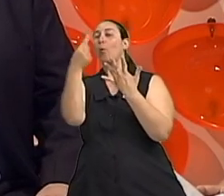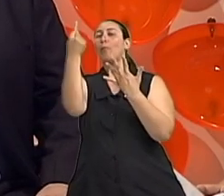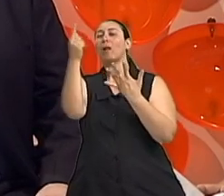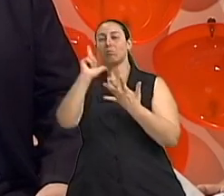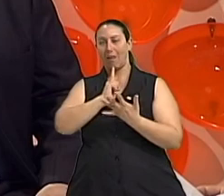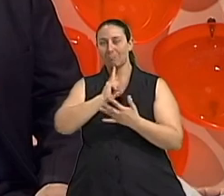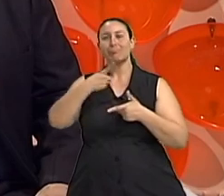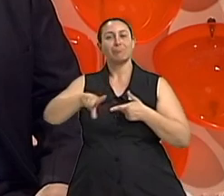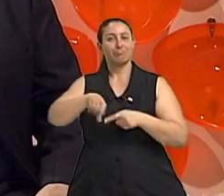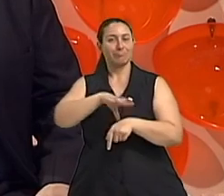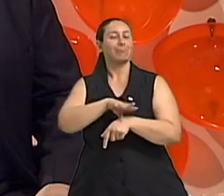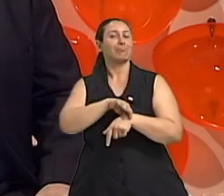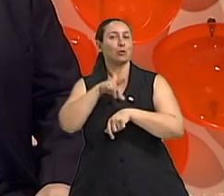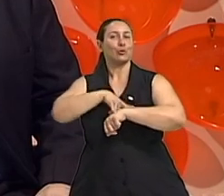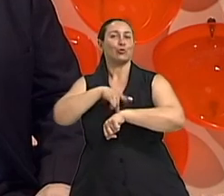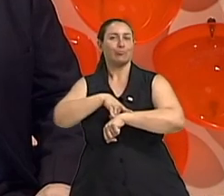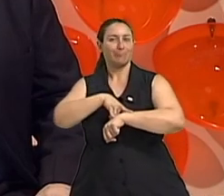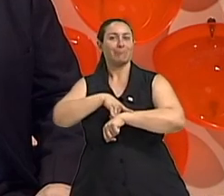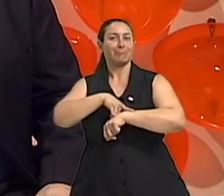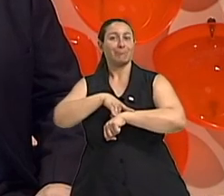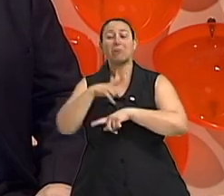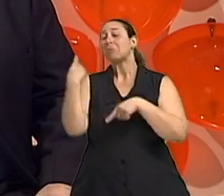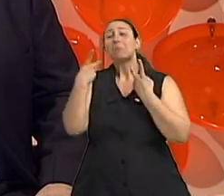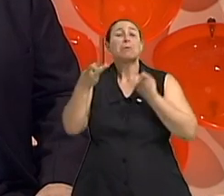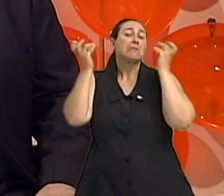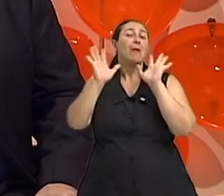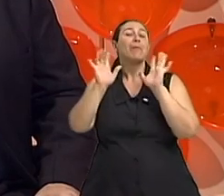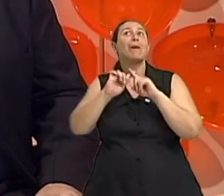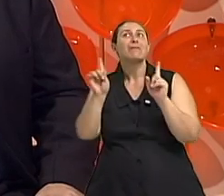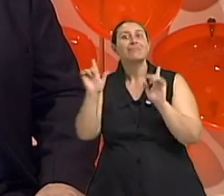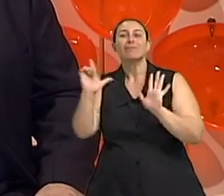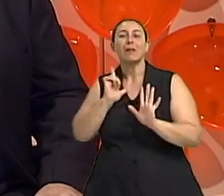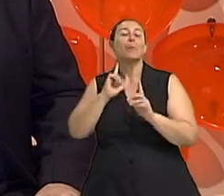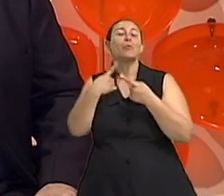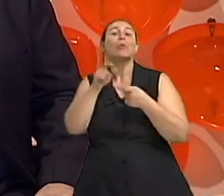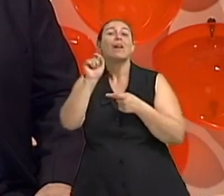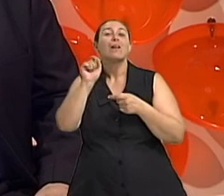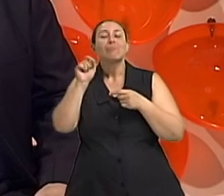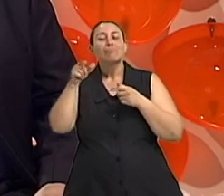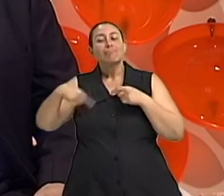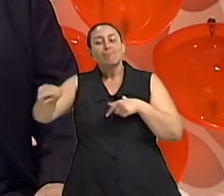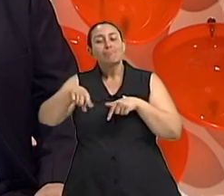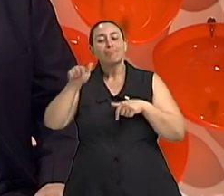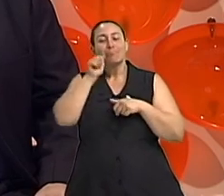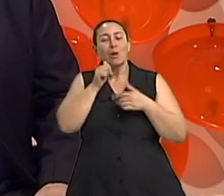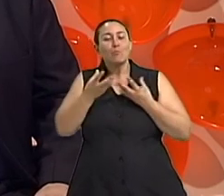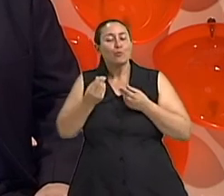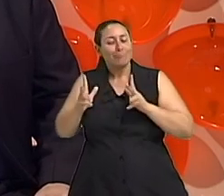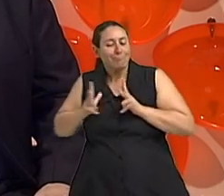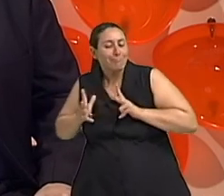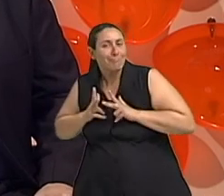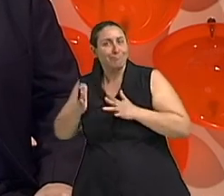Como nós dissemos no início, esse é um problema que atinge a intimidade, a privacidade, um aspecto